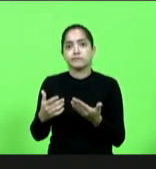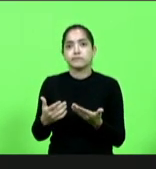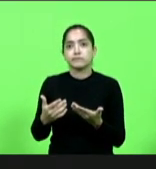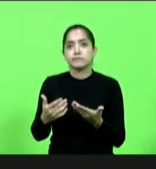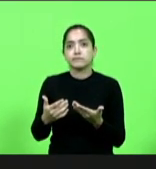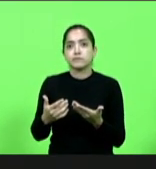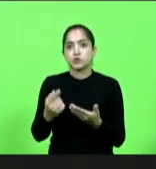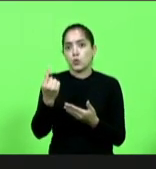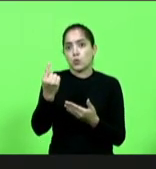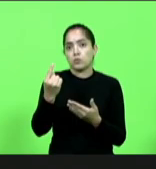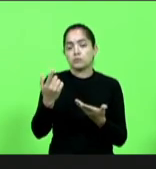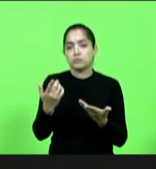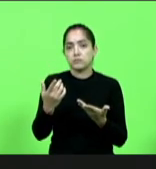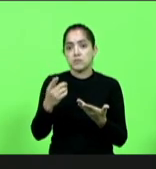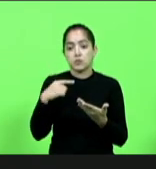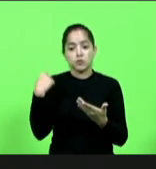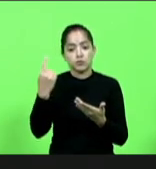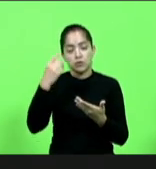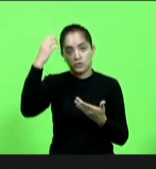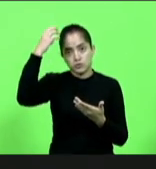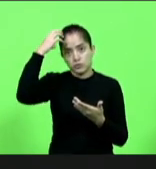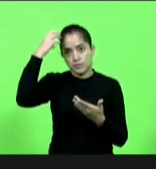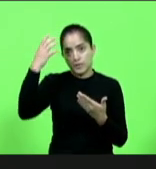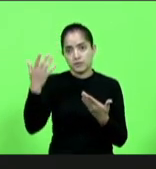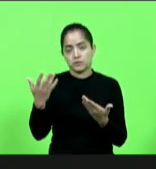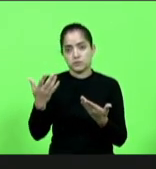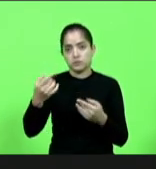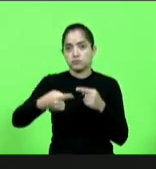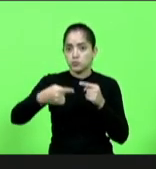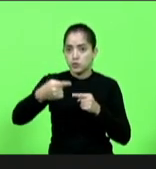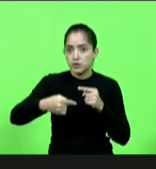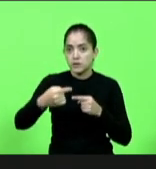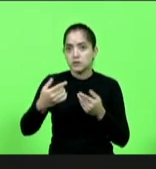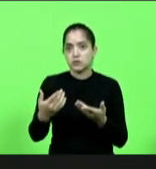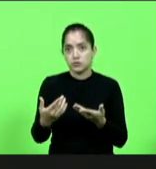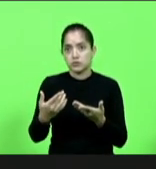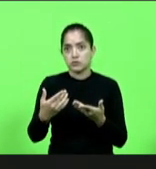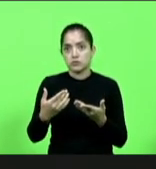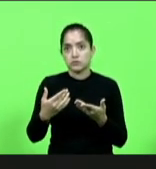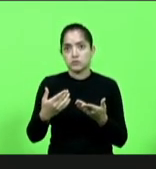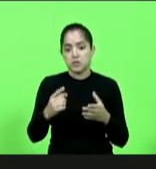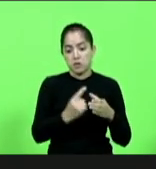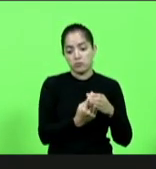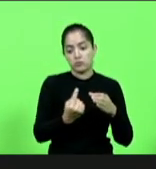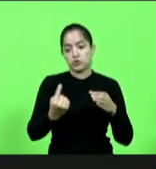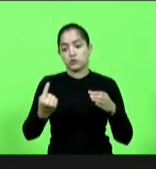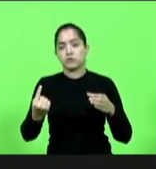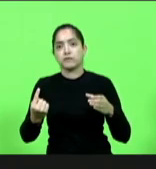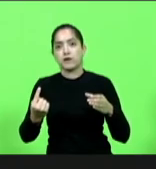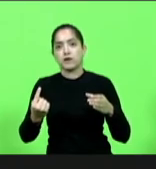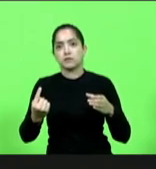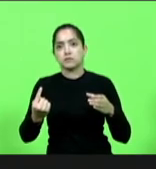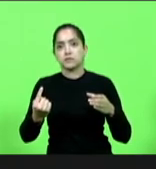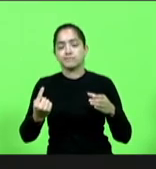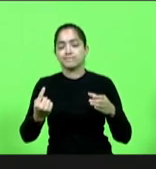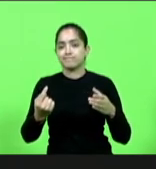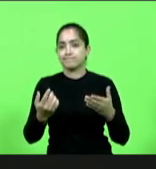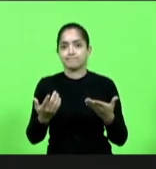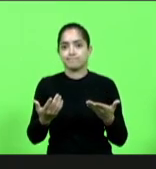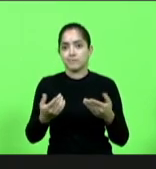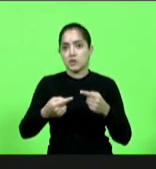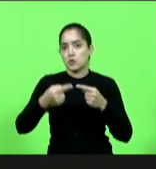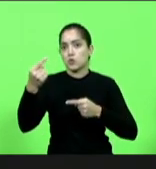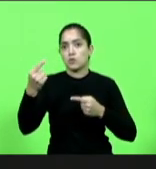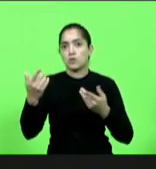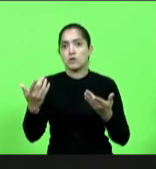somos nós os culpados somos nós os políticos como eu digo eu me tiro fora dessa aí porque por mim não seria assim eu tenho